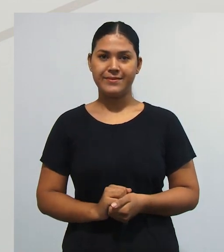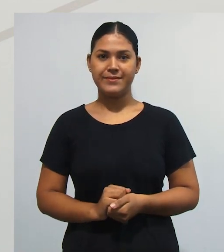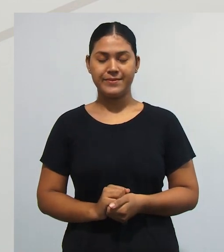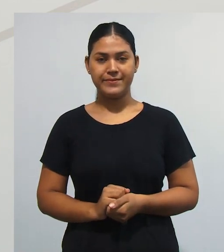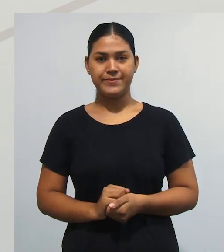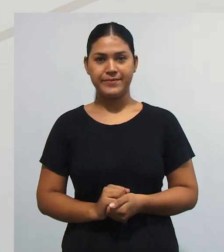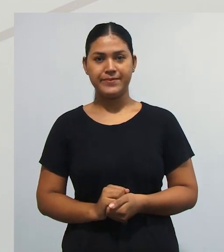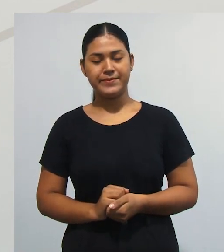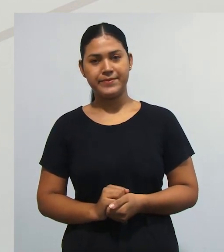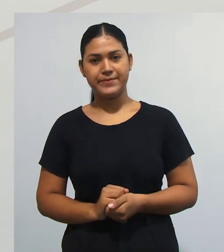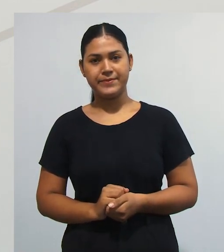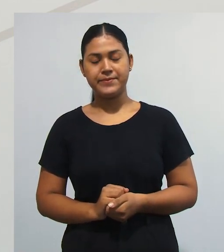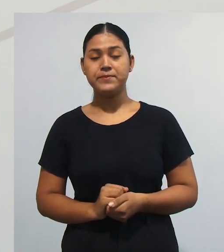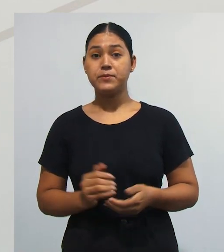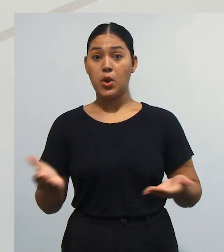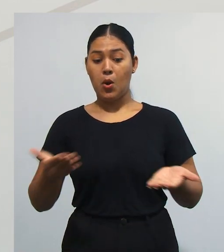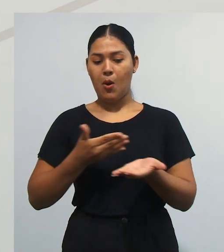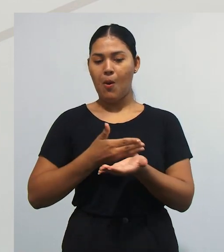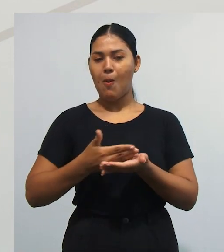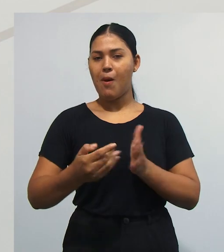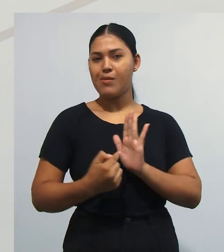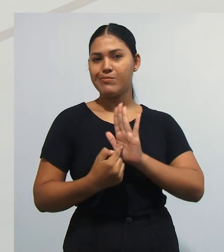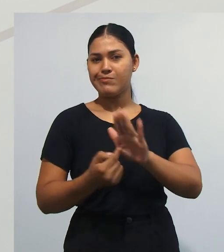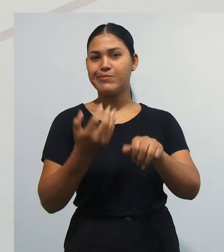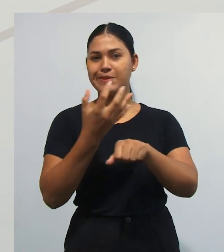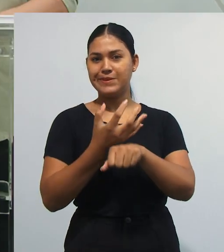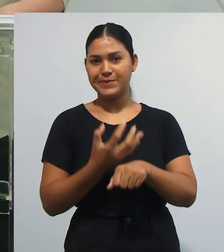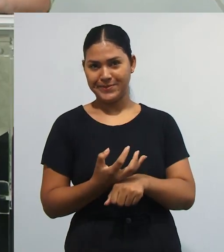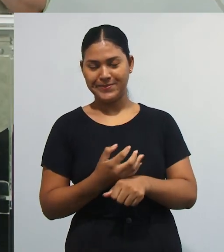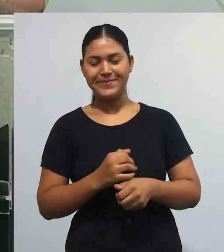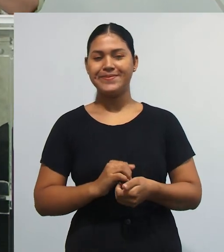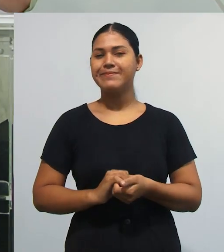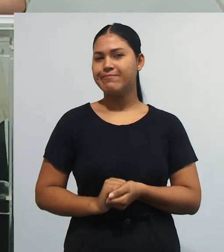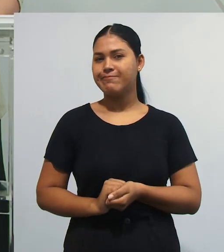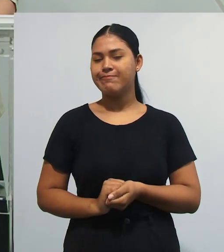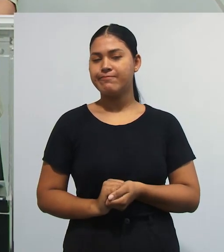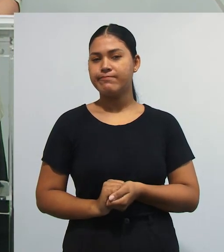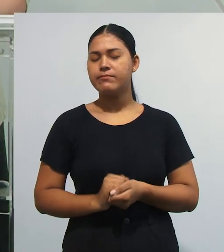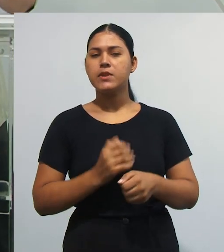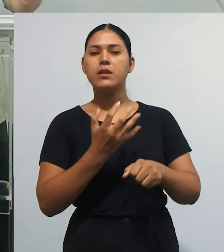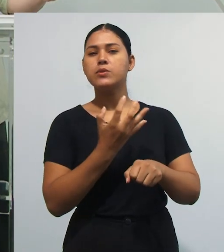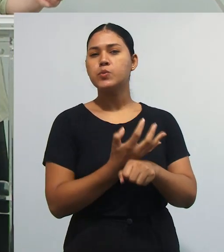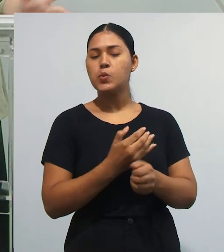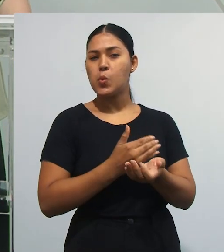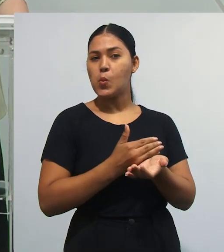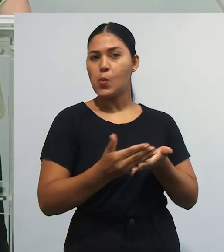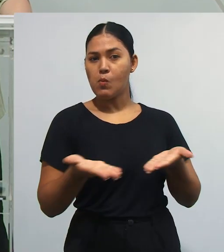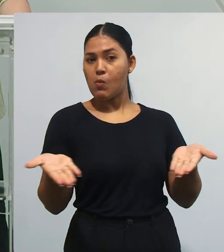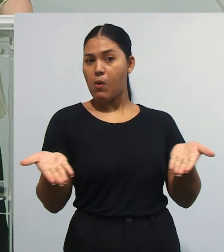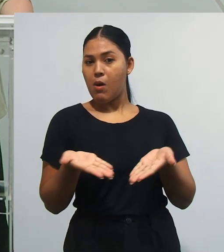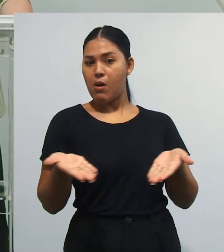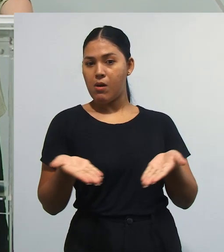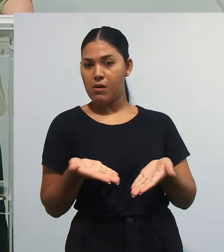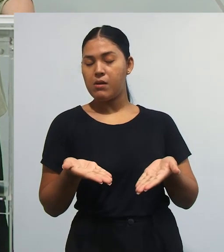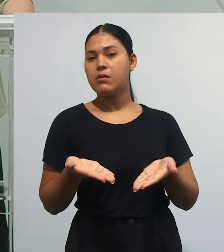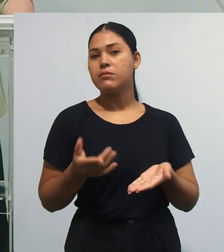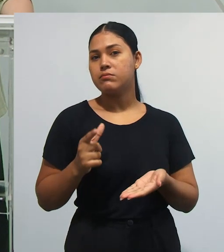Nós vamos começar agora a apresentação da disciplina. Essa disciplina então que se inicia agora,